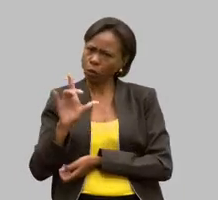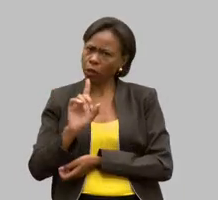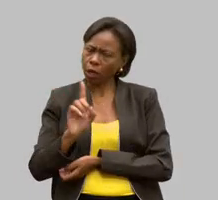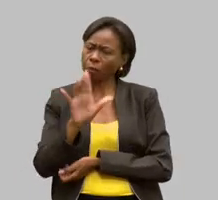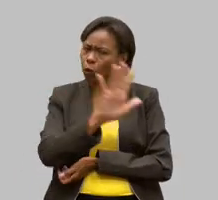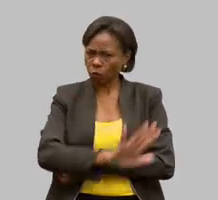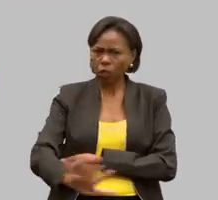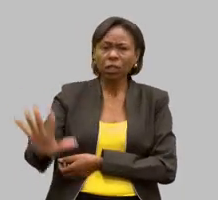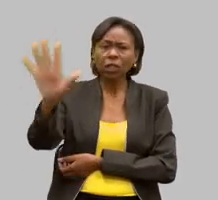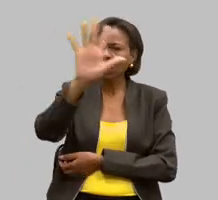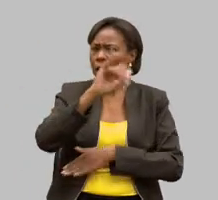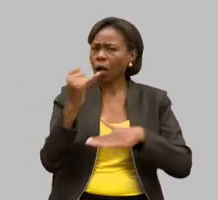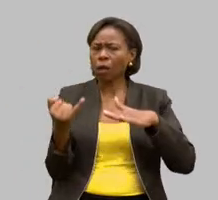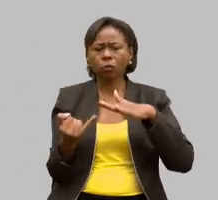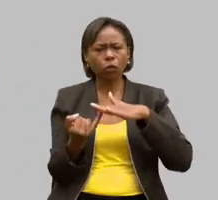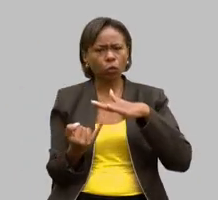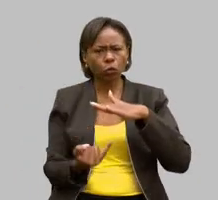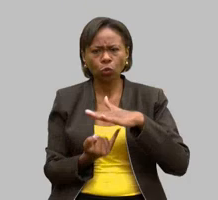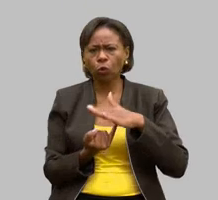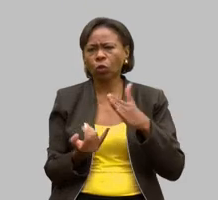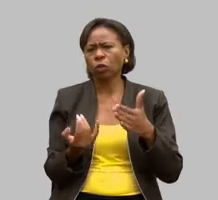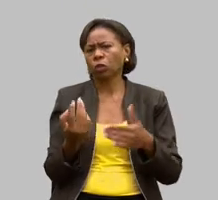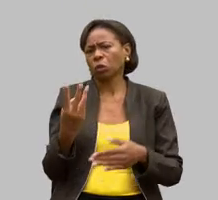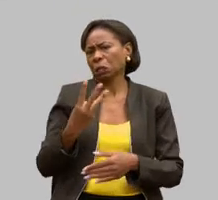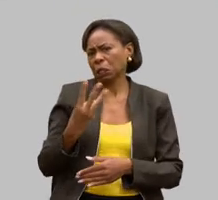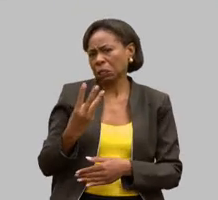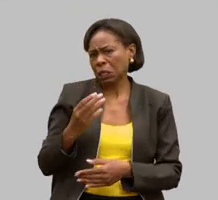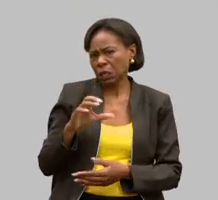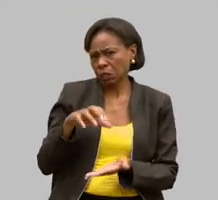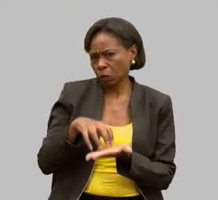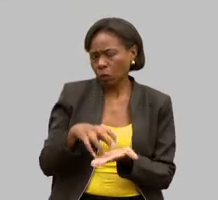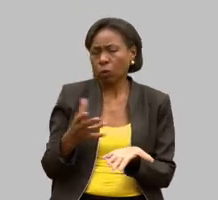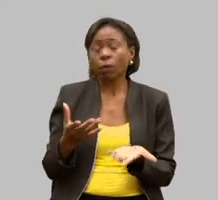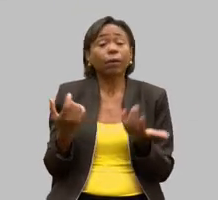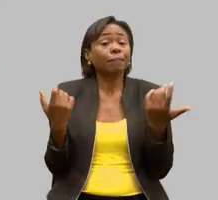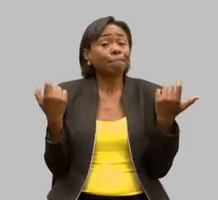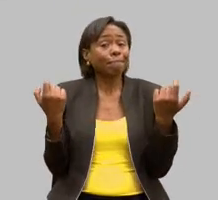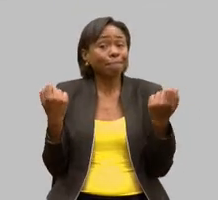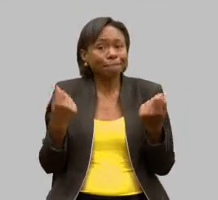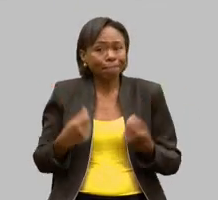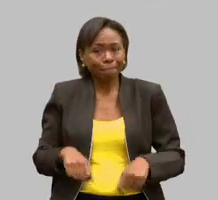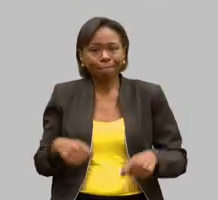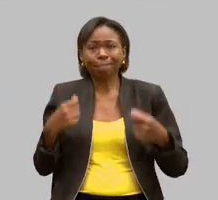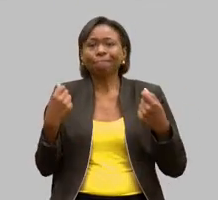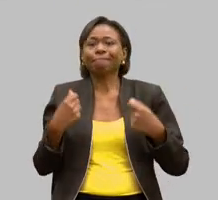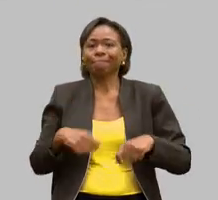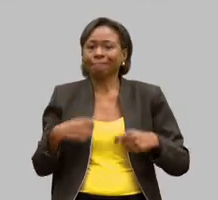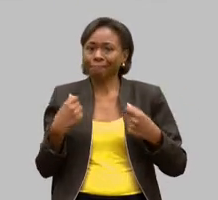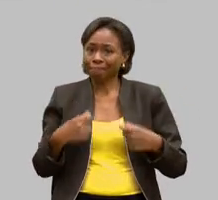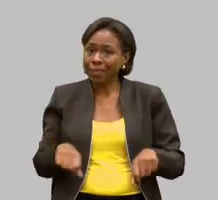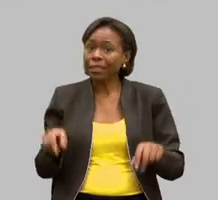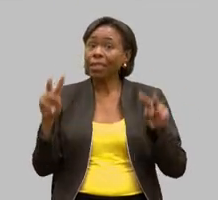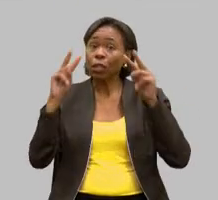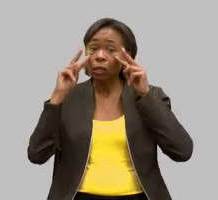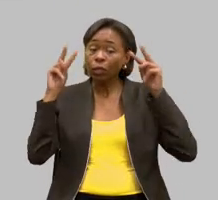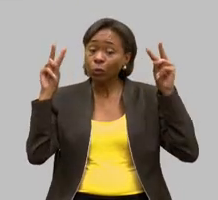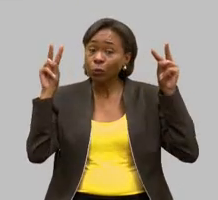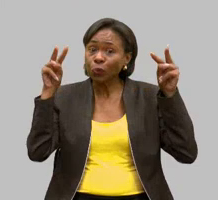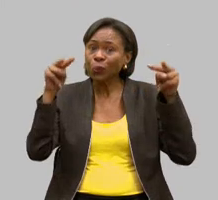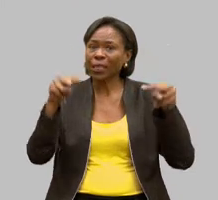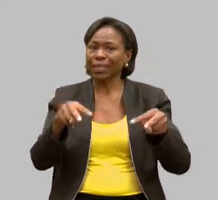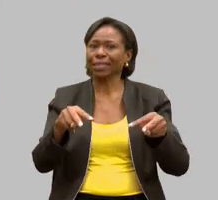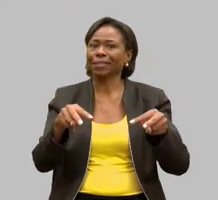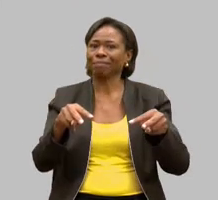instituições do terceiro setor precisa desse olhar do